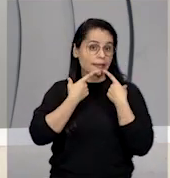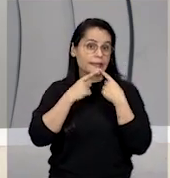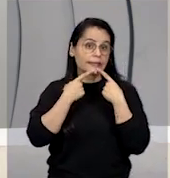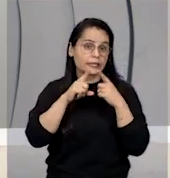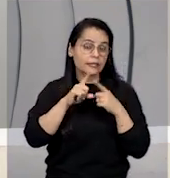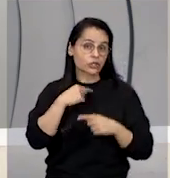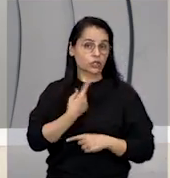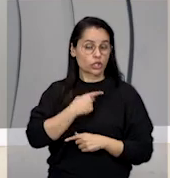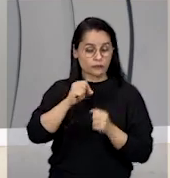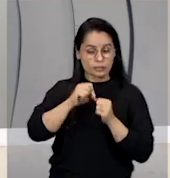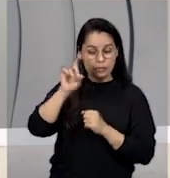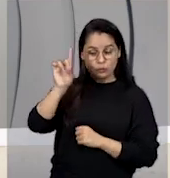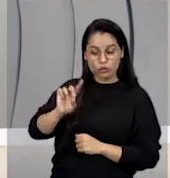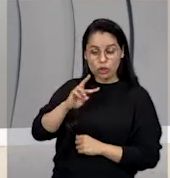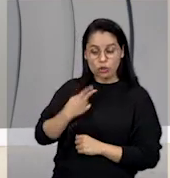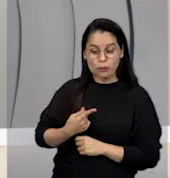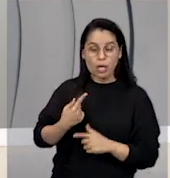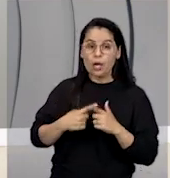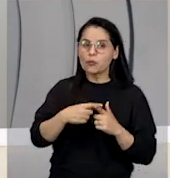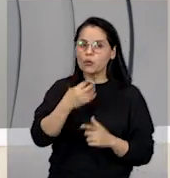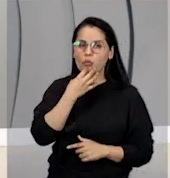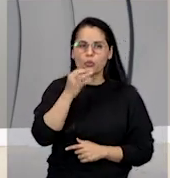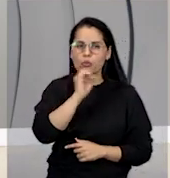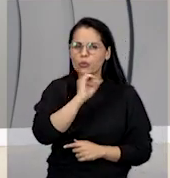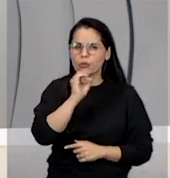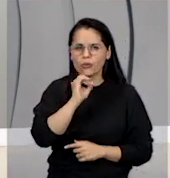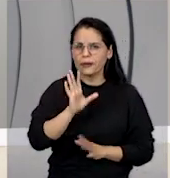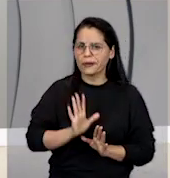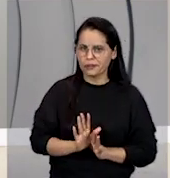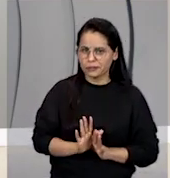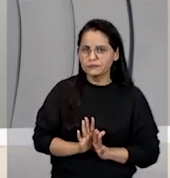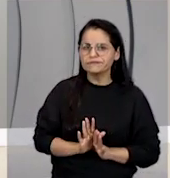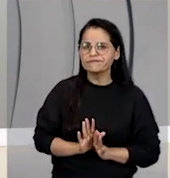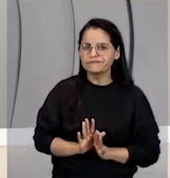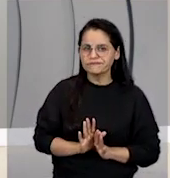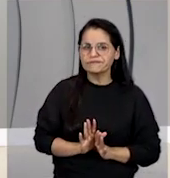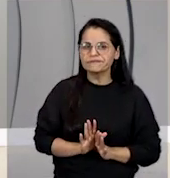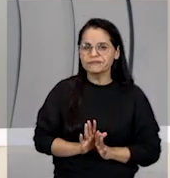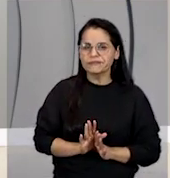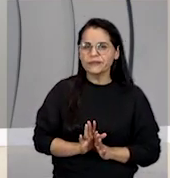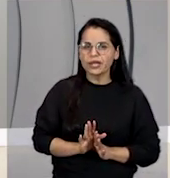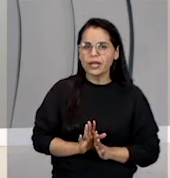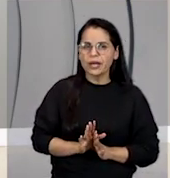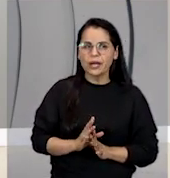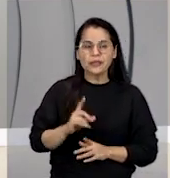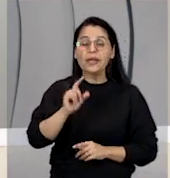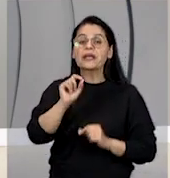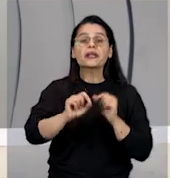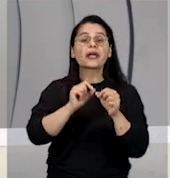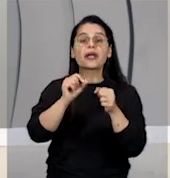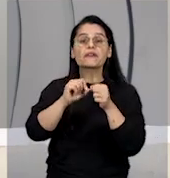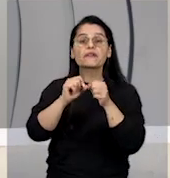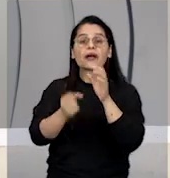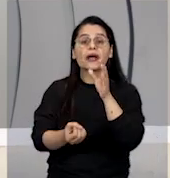temos com relação aos direitos humanos é porque as pessoas não conhecem os direitos humanos, nem por quem foi feito.